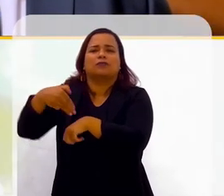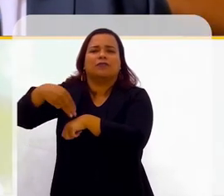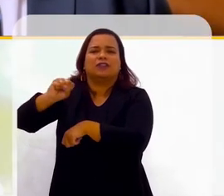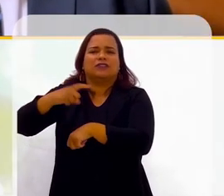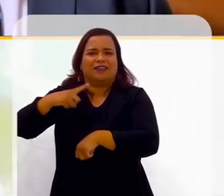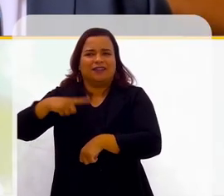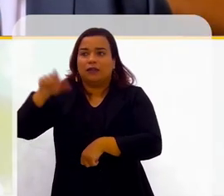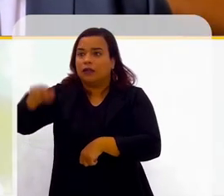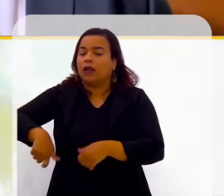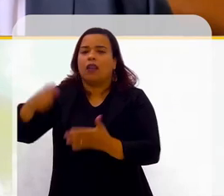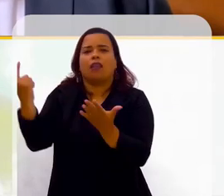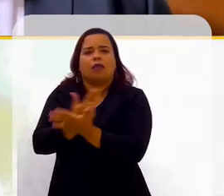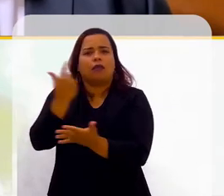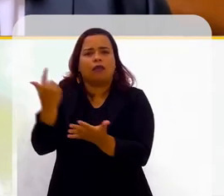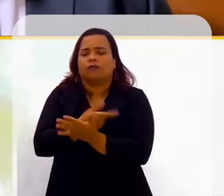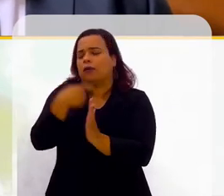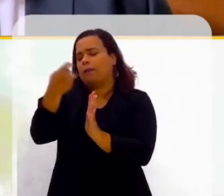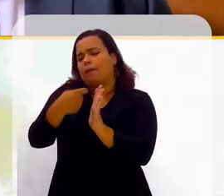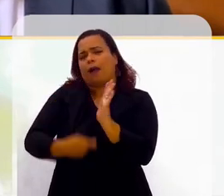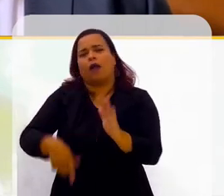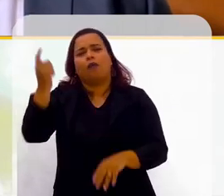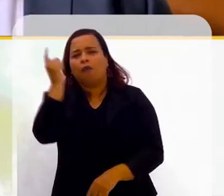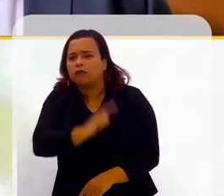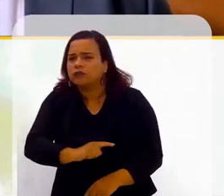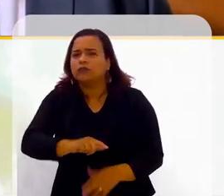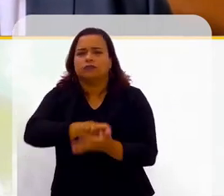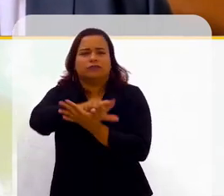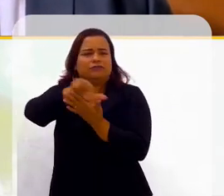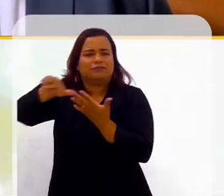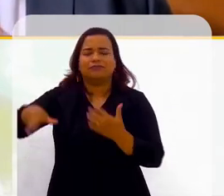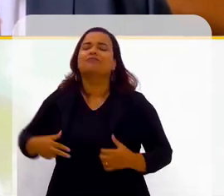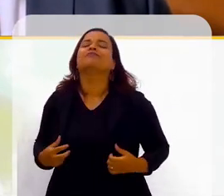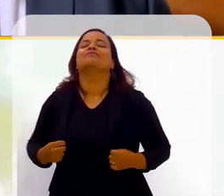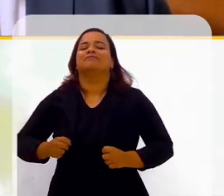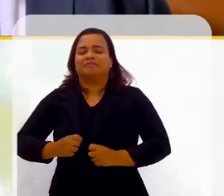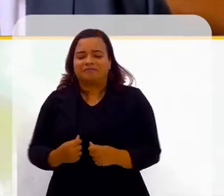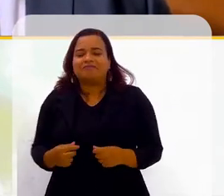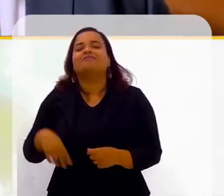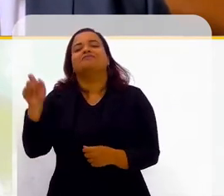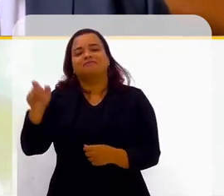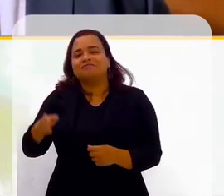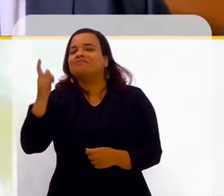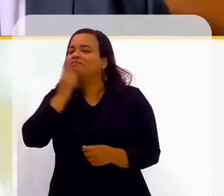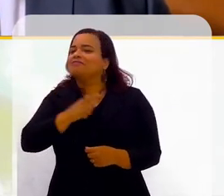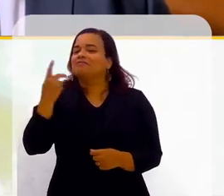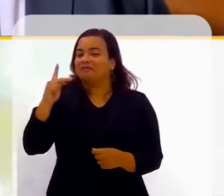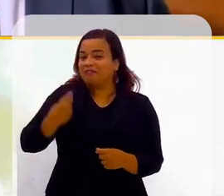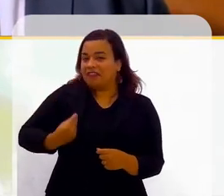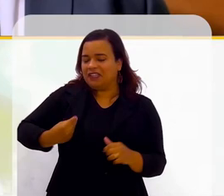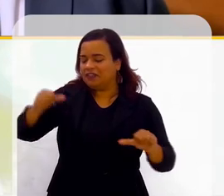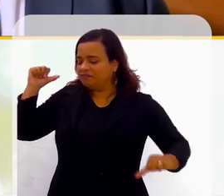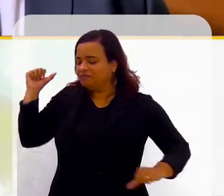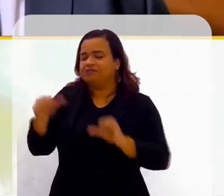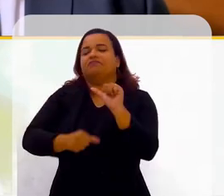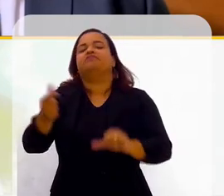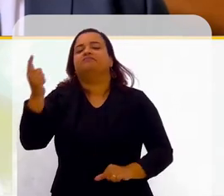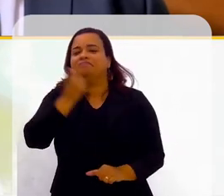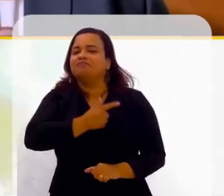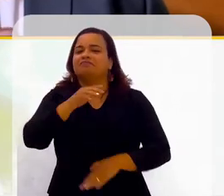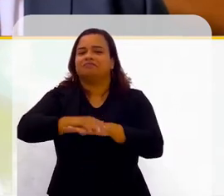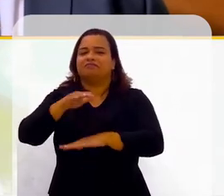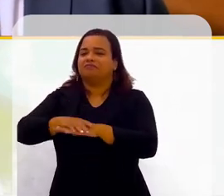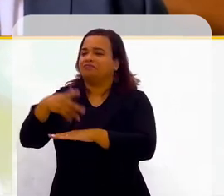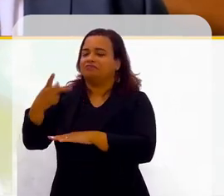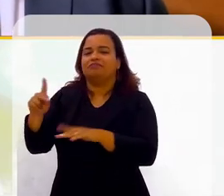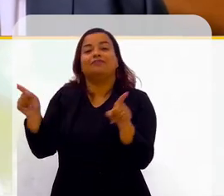ele conseguiu escrever livros ao longo da jornada conosco. Então, ele conseguiu realmente mudar o patamar da vida dele